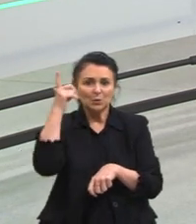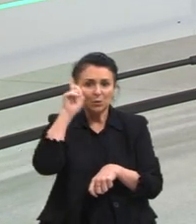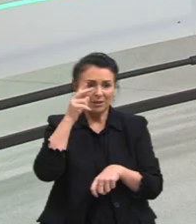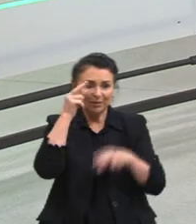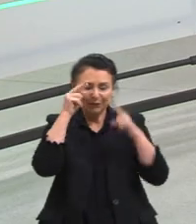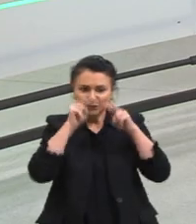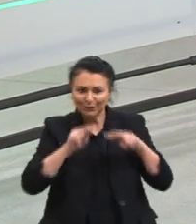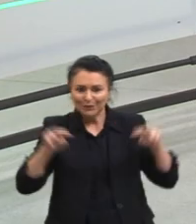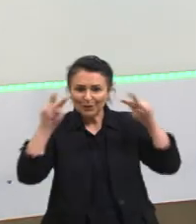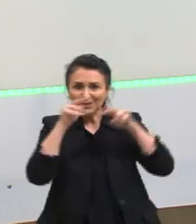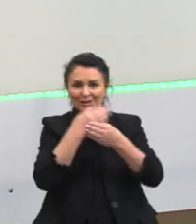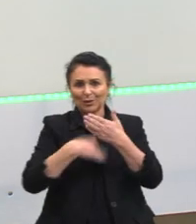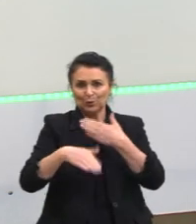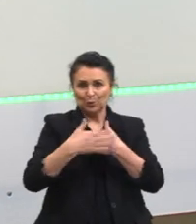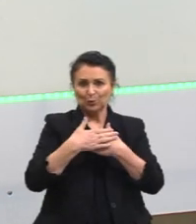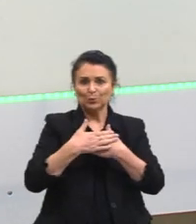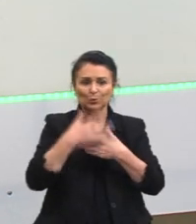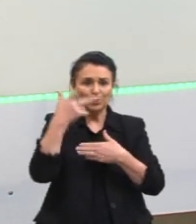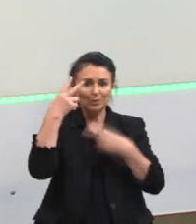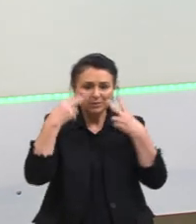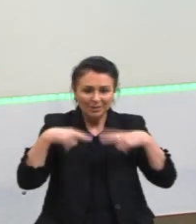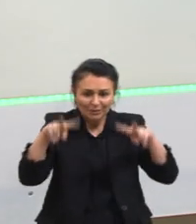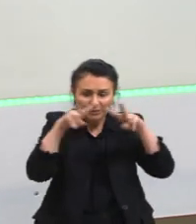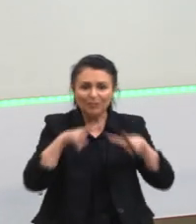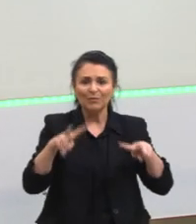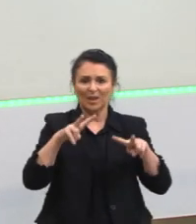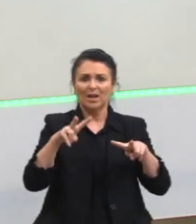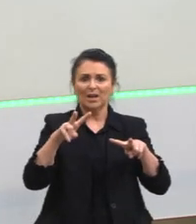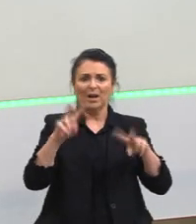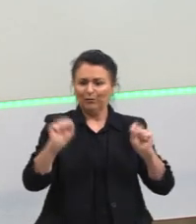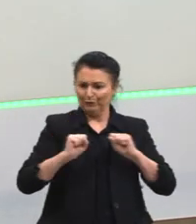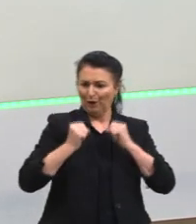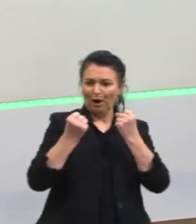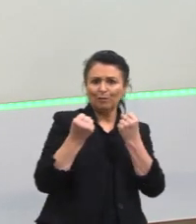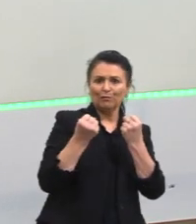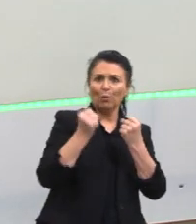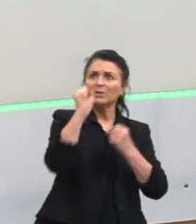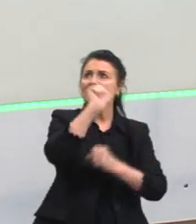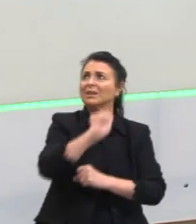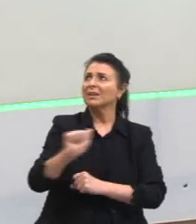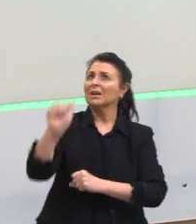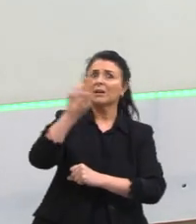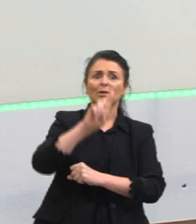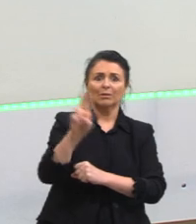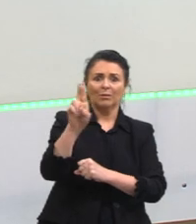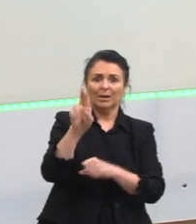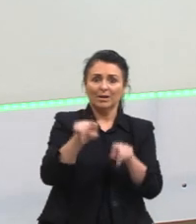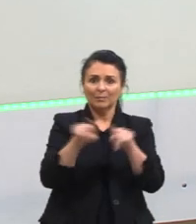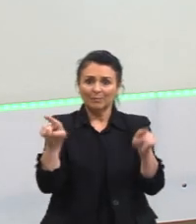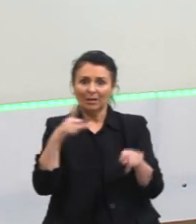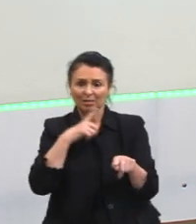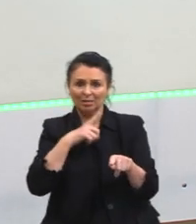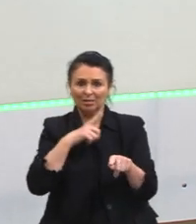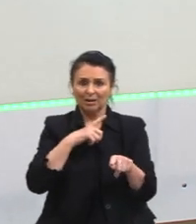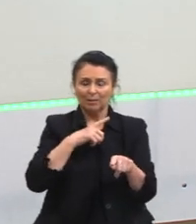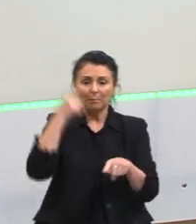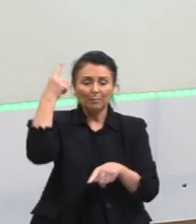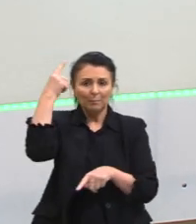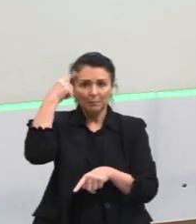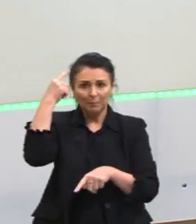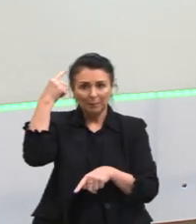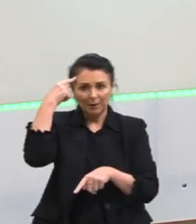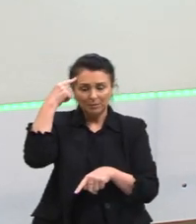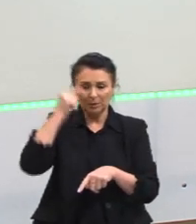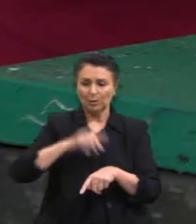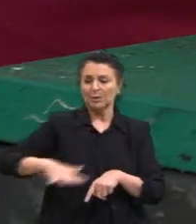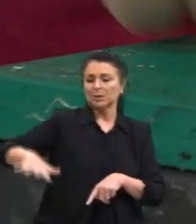visualizar essas forças. E a gente também não consegue ver muito bem, tá? Mas, ó, pensando que a gente esteja em um